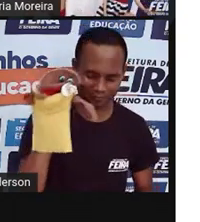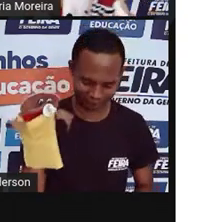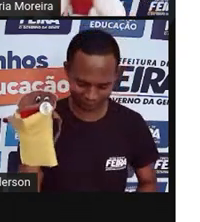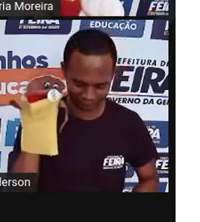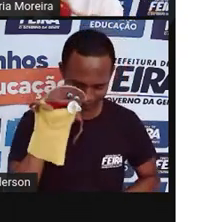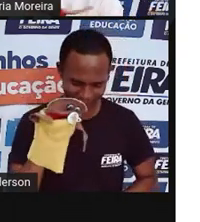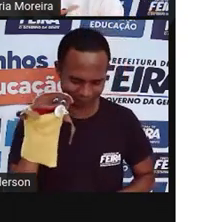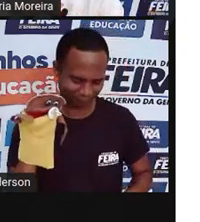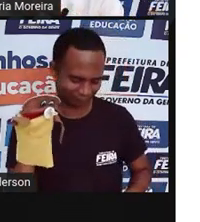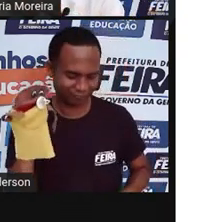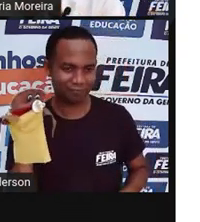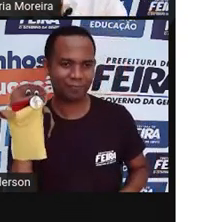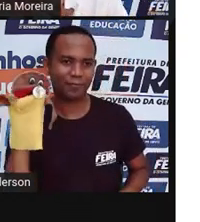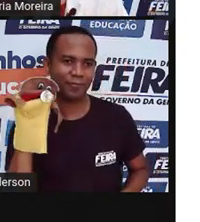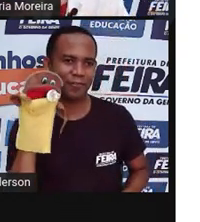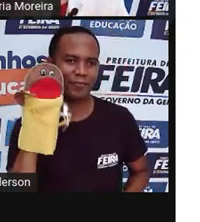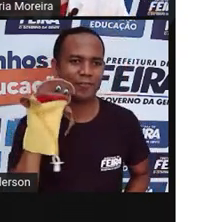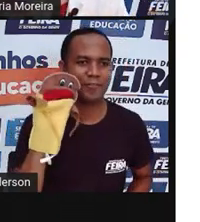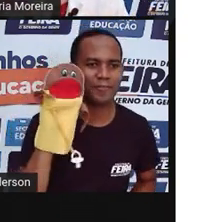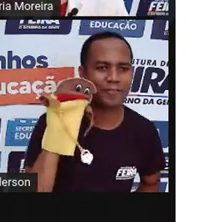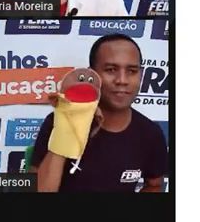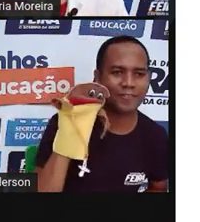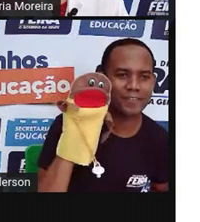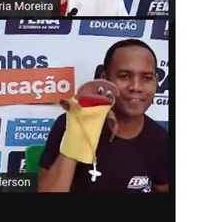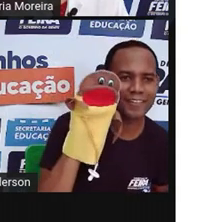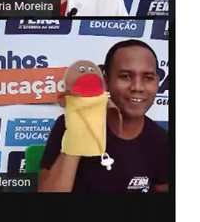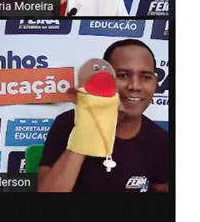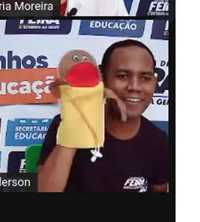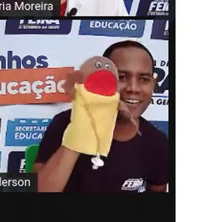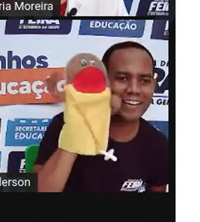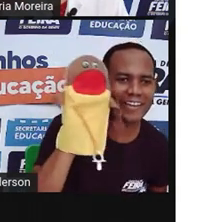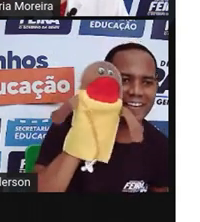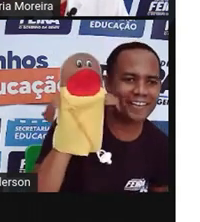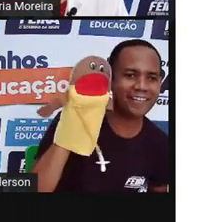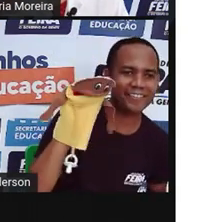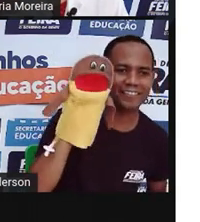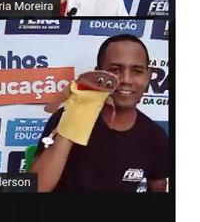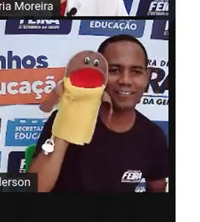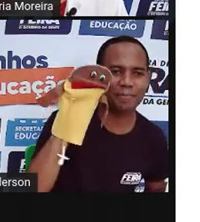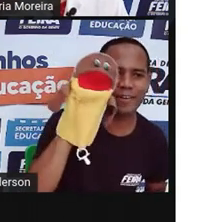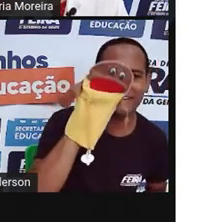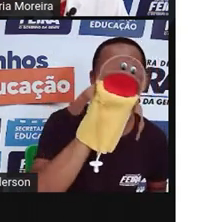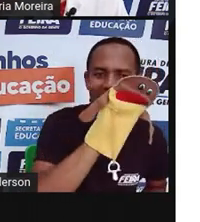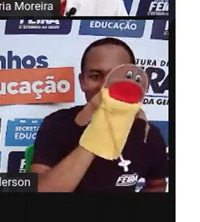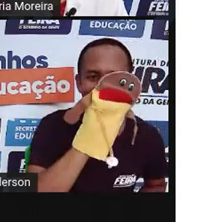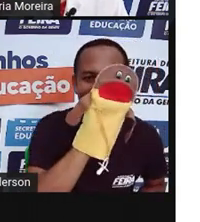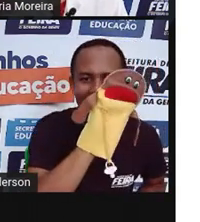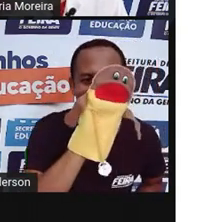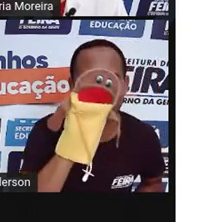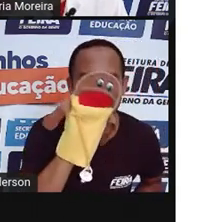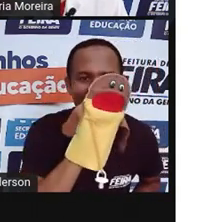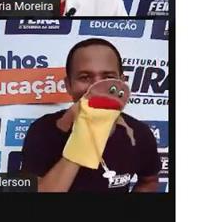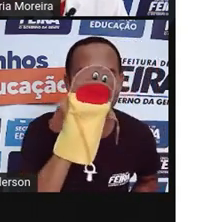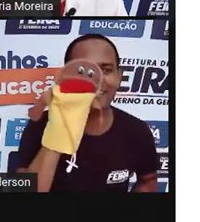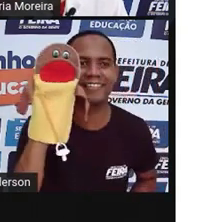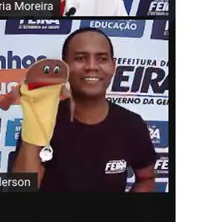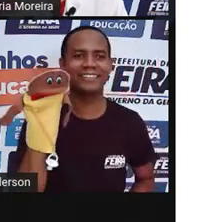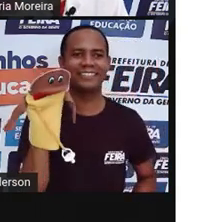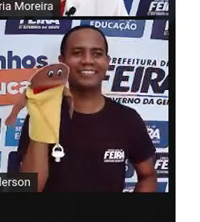um Anderson também. Aqui, ó. Oi, amiguinho. Como você tá? Eu não vou.